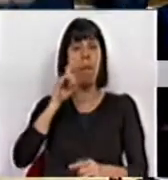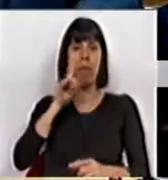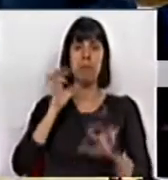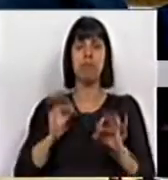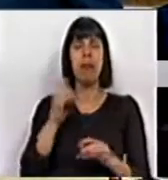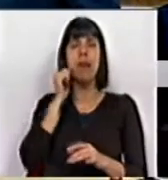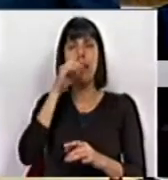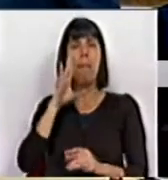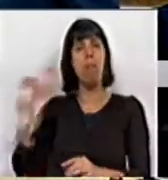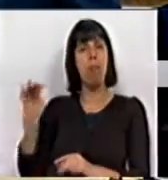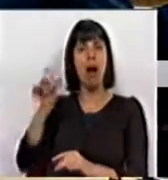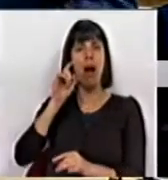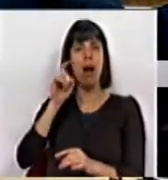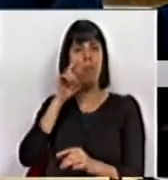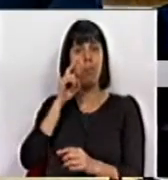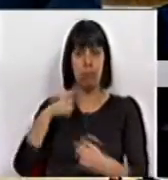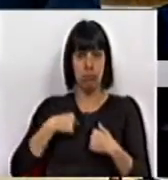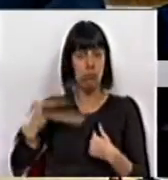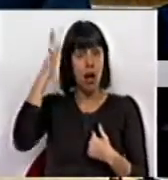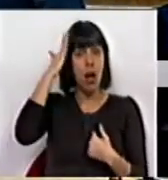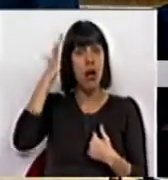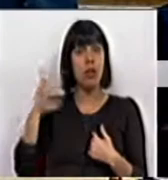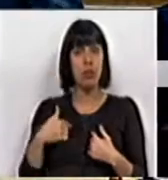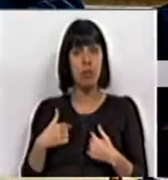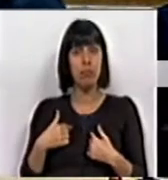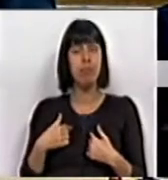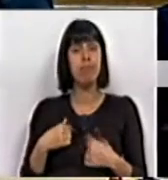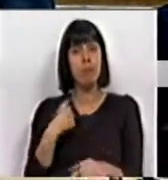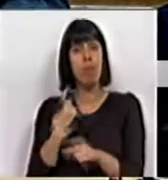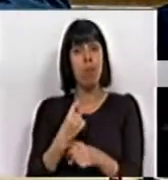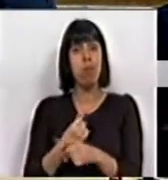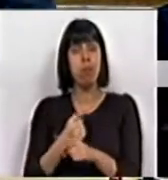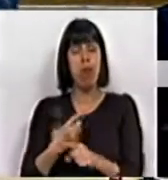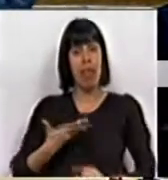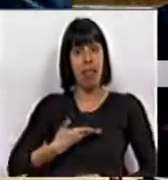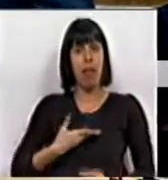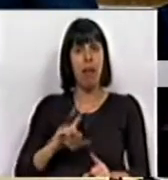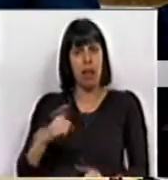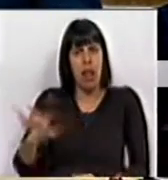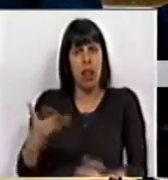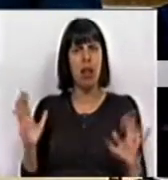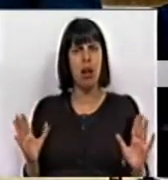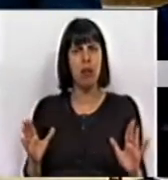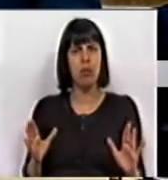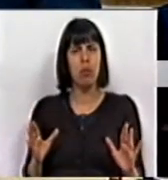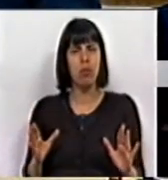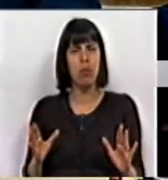defensor dos credores. Nós consideramos que também os devadores têm direito